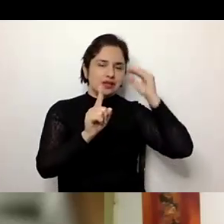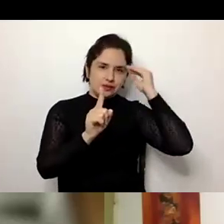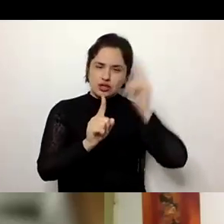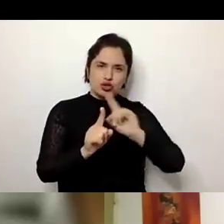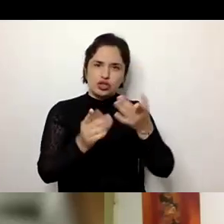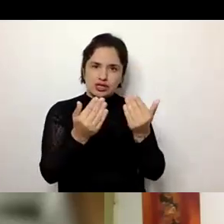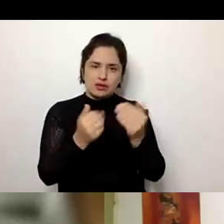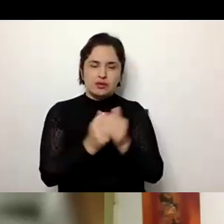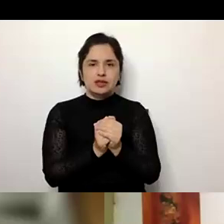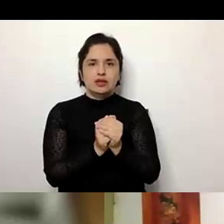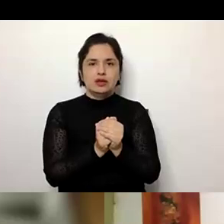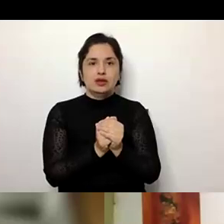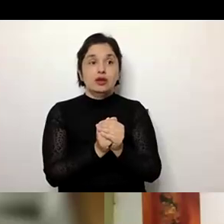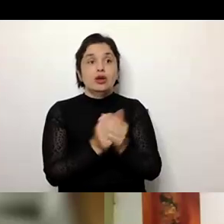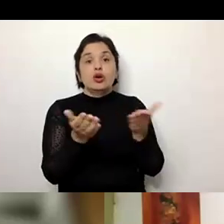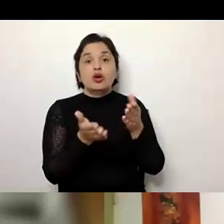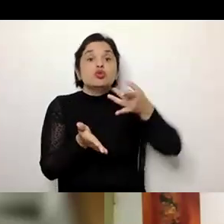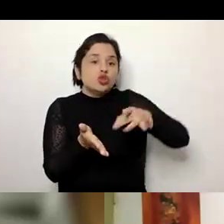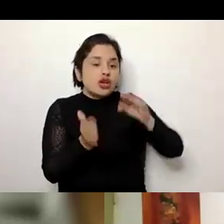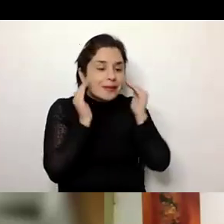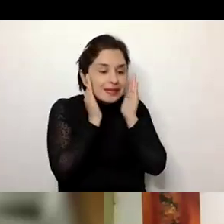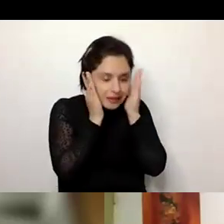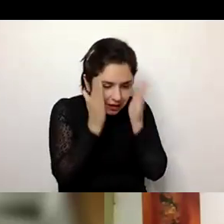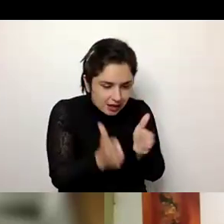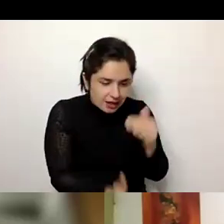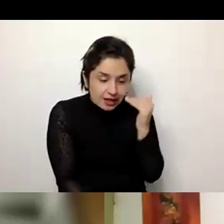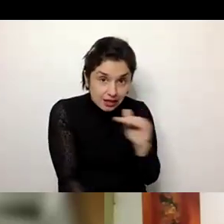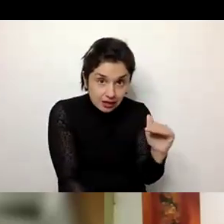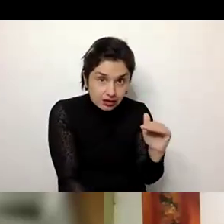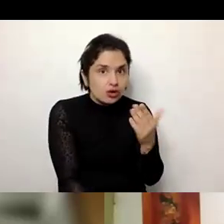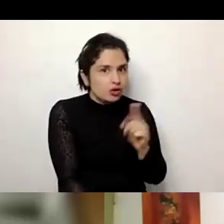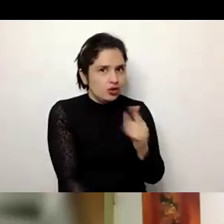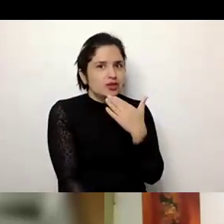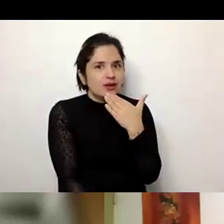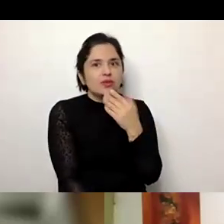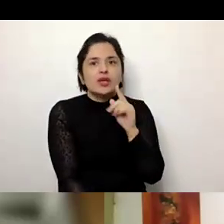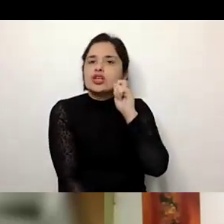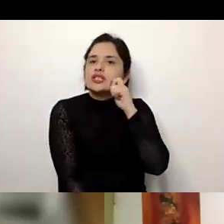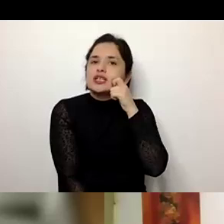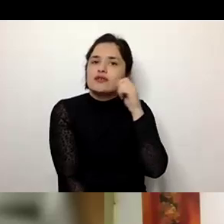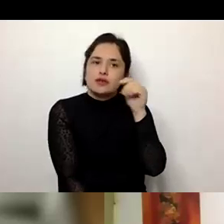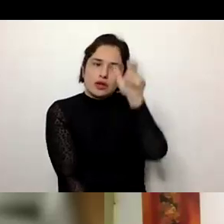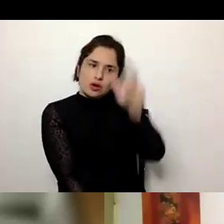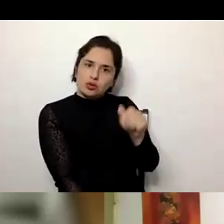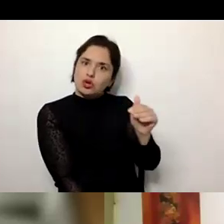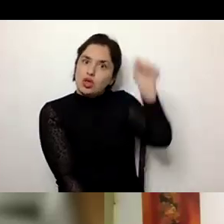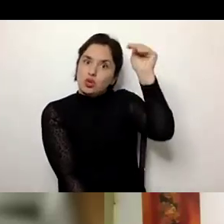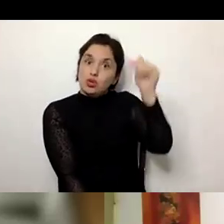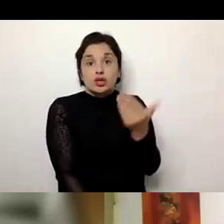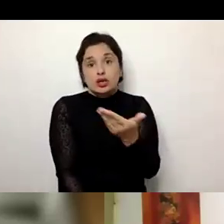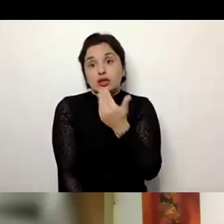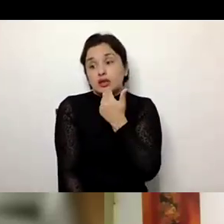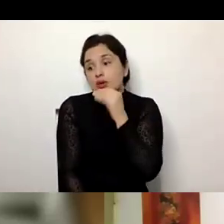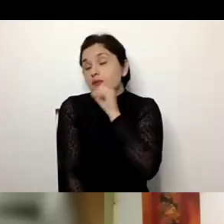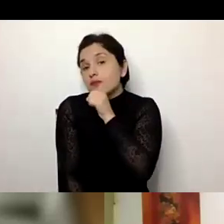como se tem pensado somente na infância mas também a complexidade que implica tudo isso em uma pessoa adulta e sobre todo uma pessoa